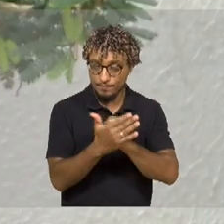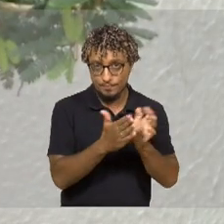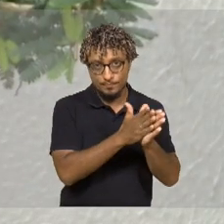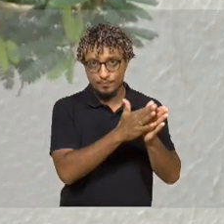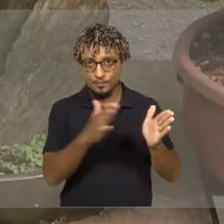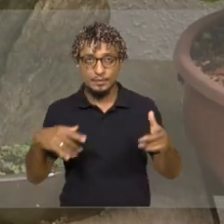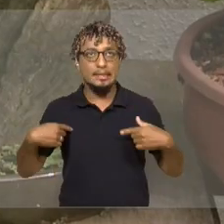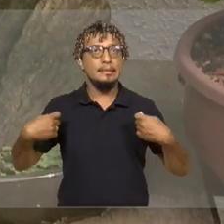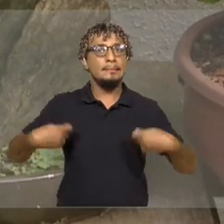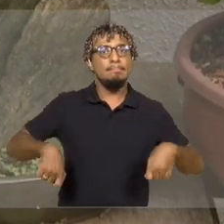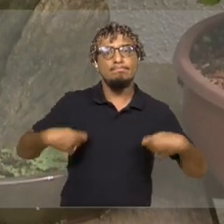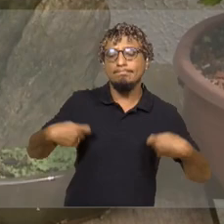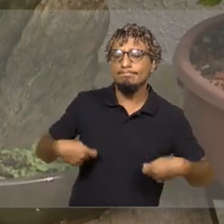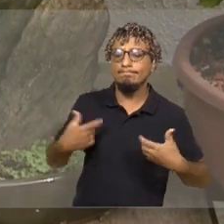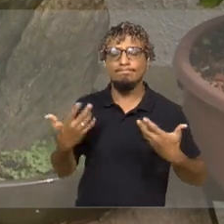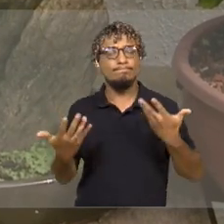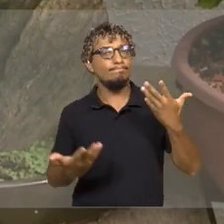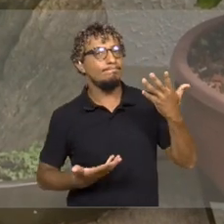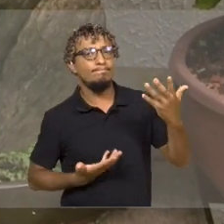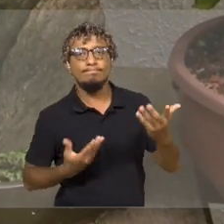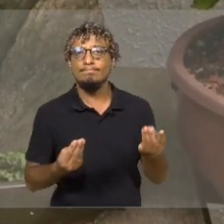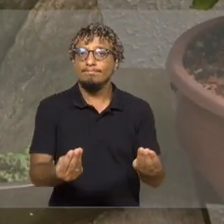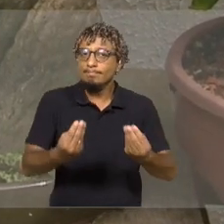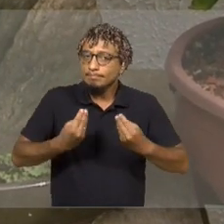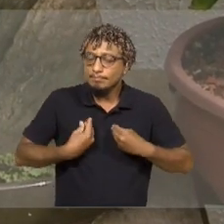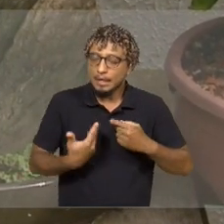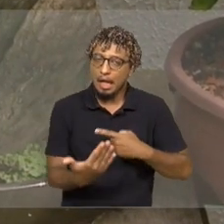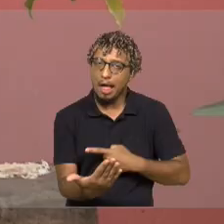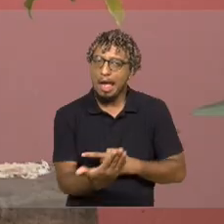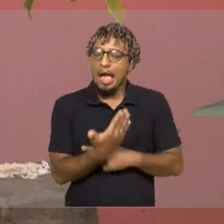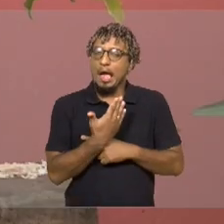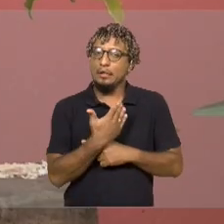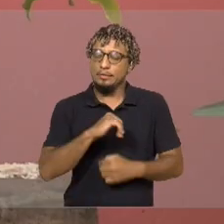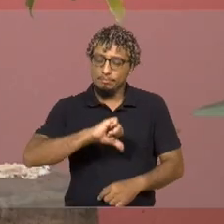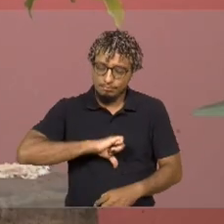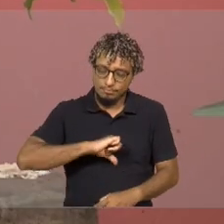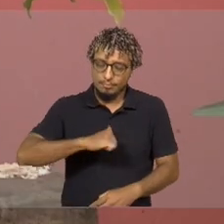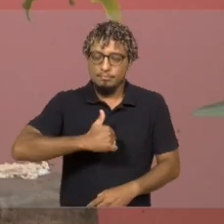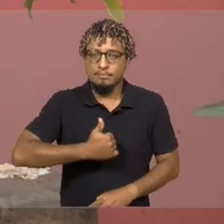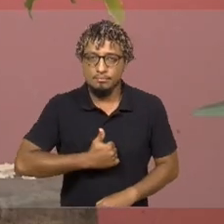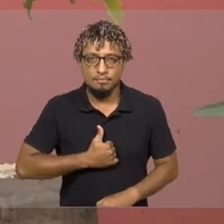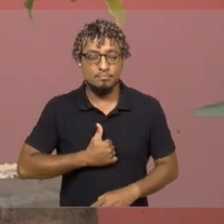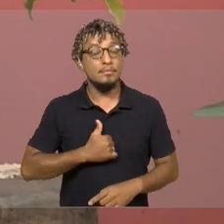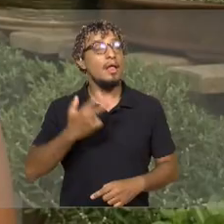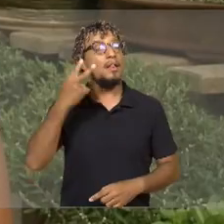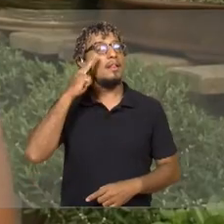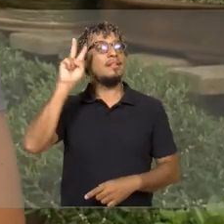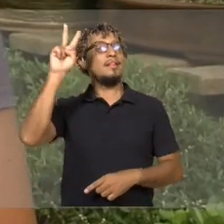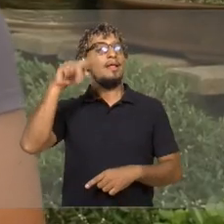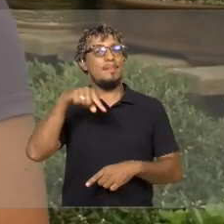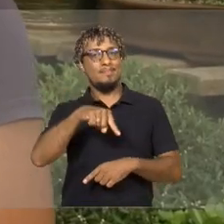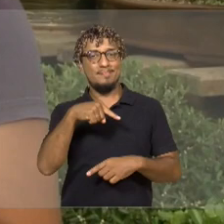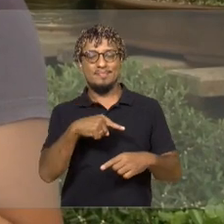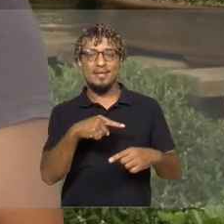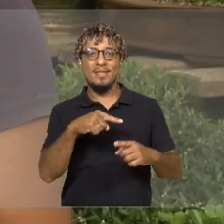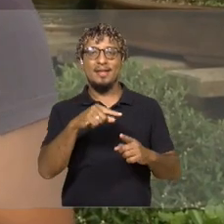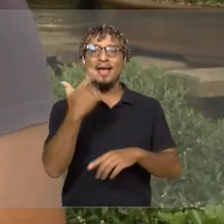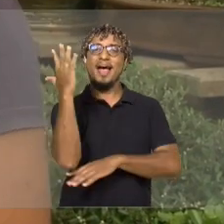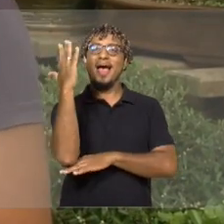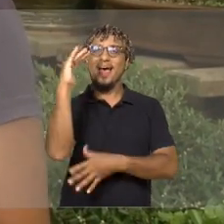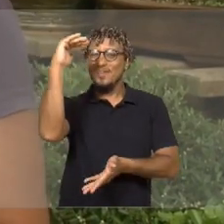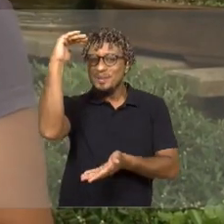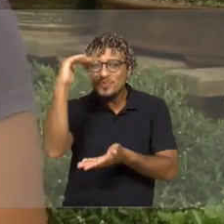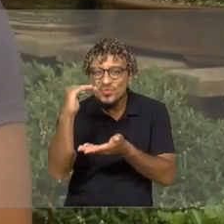eu precisei de alguma coisa que pudesse me servir como uma válvula de escape, me lembrei do bonsai. E aí, então, fui